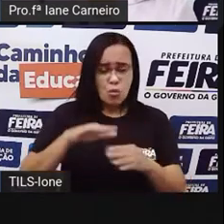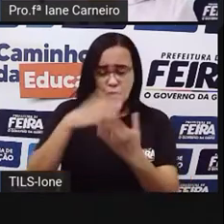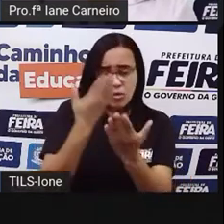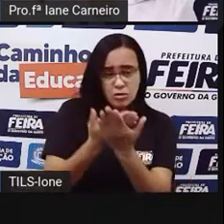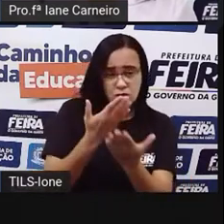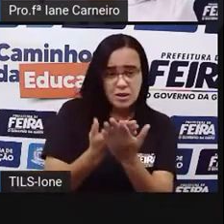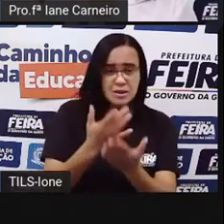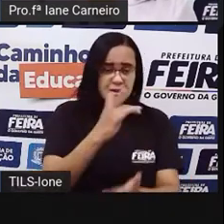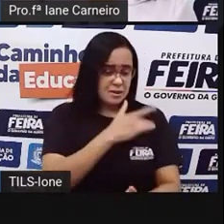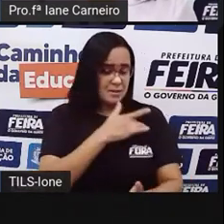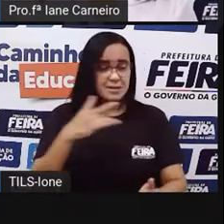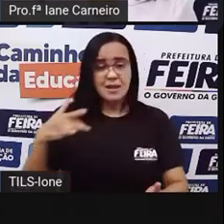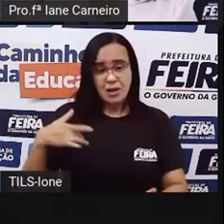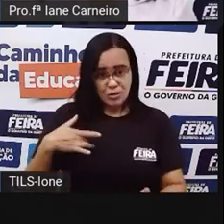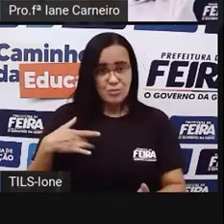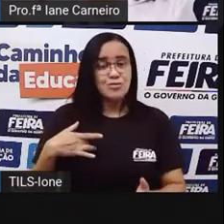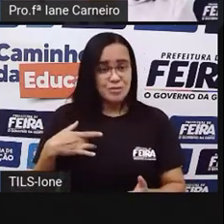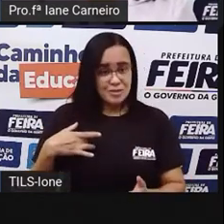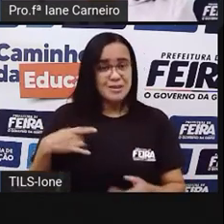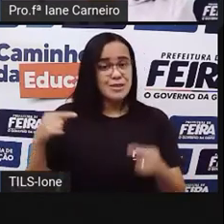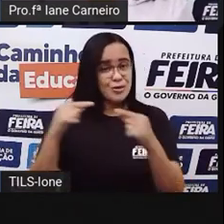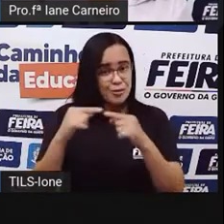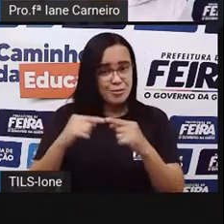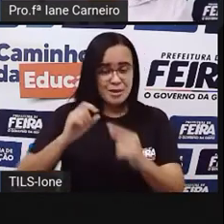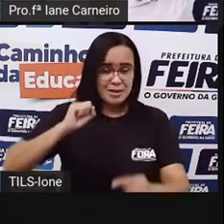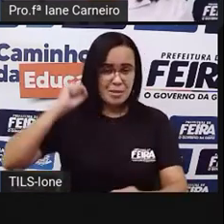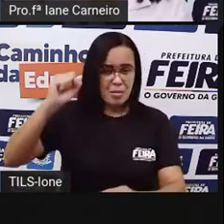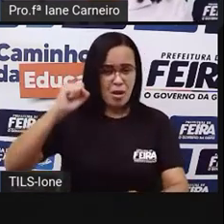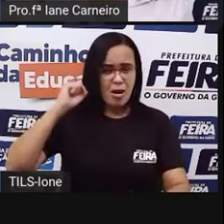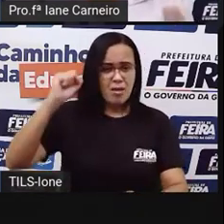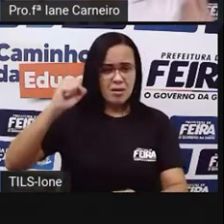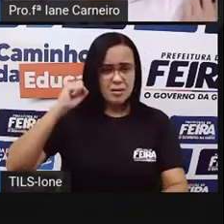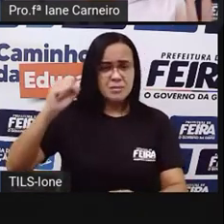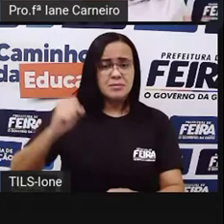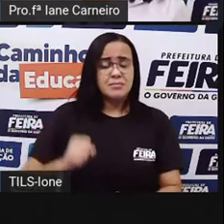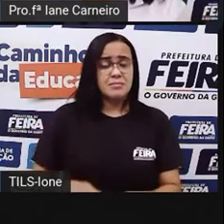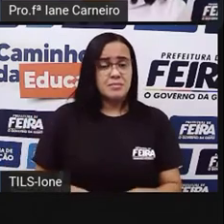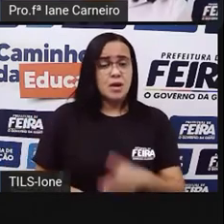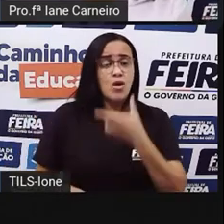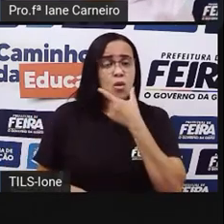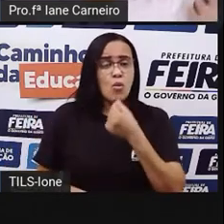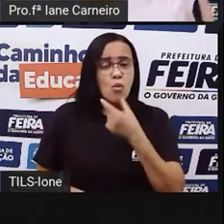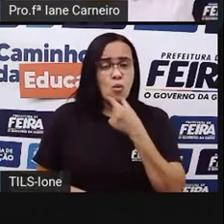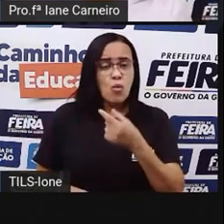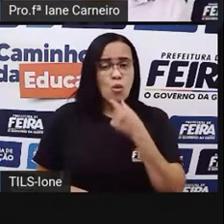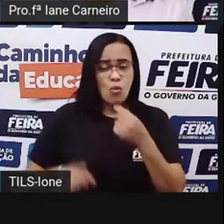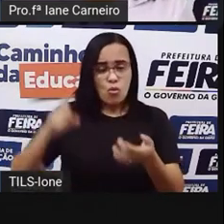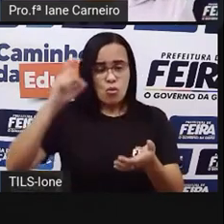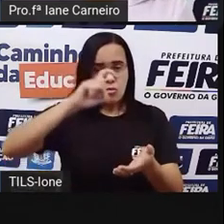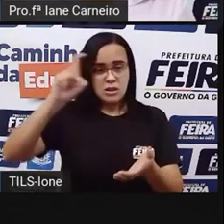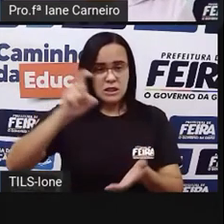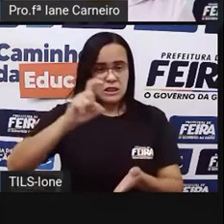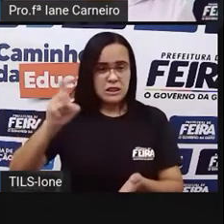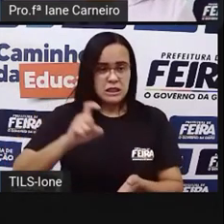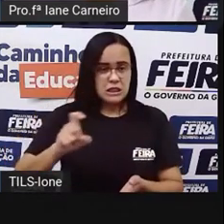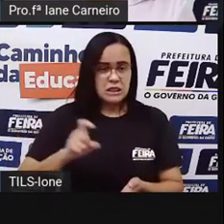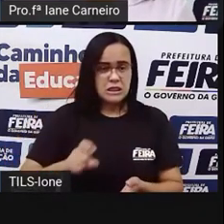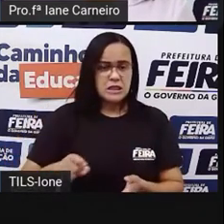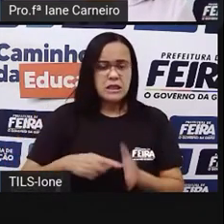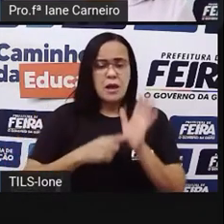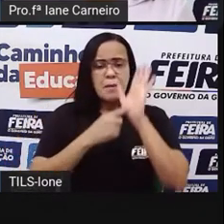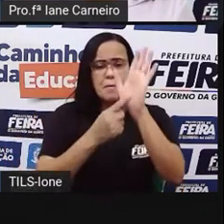Aí é esse rapaz aqui, cabeça, que o que está pintando. Ele fala a importância que foi esse movimento, né? Para a Feira de Santana.